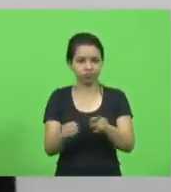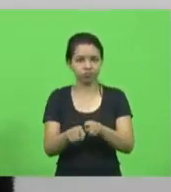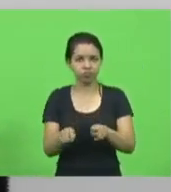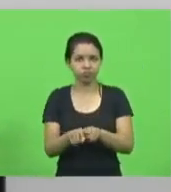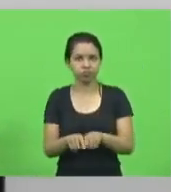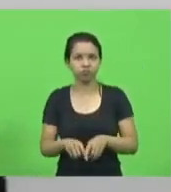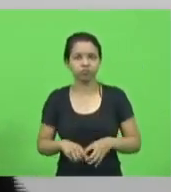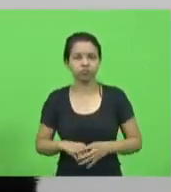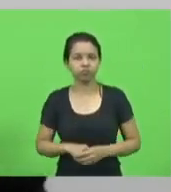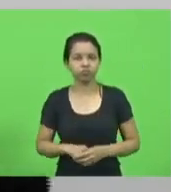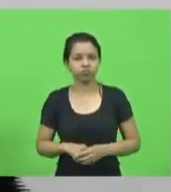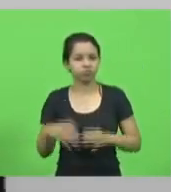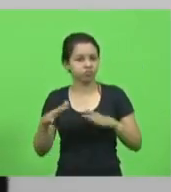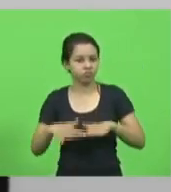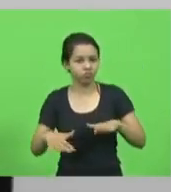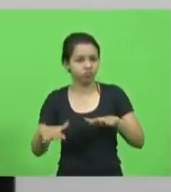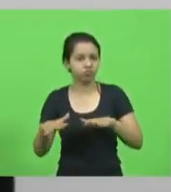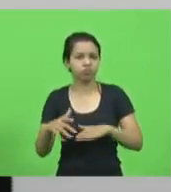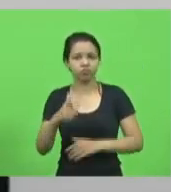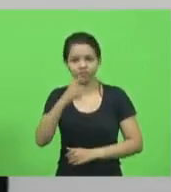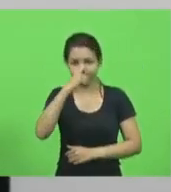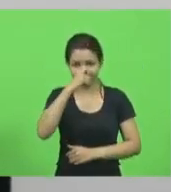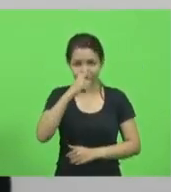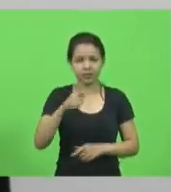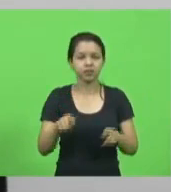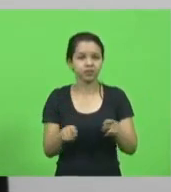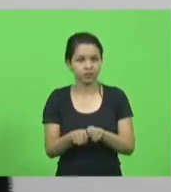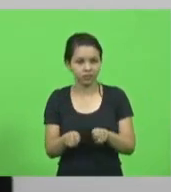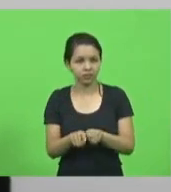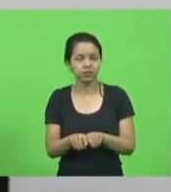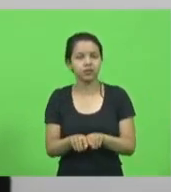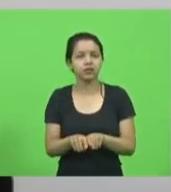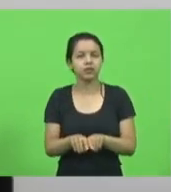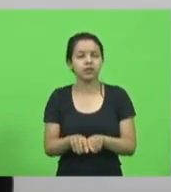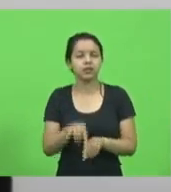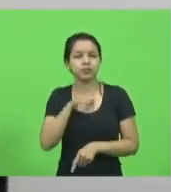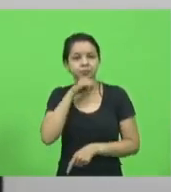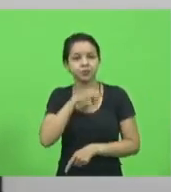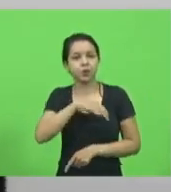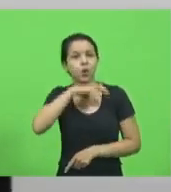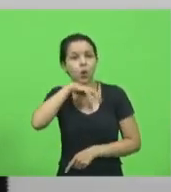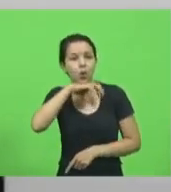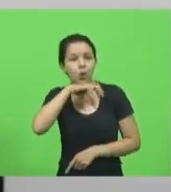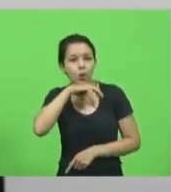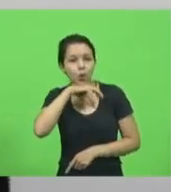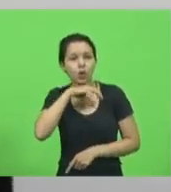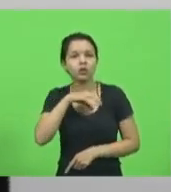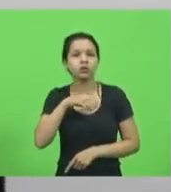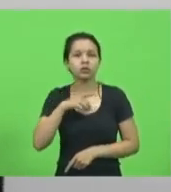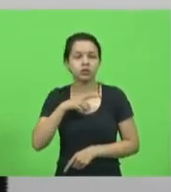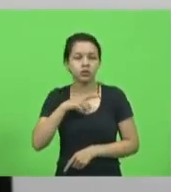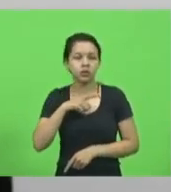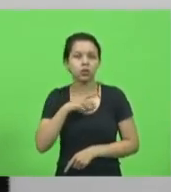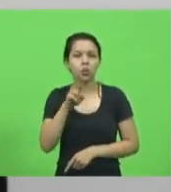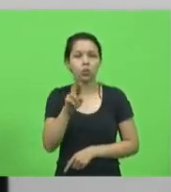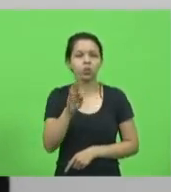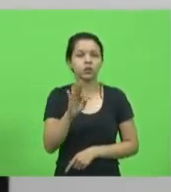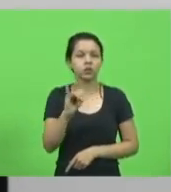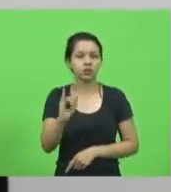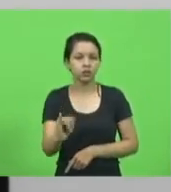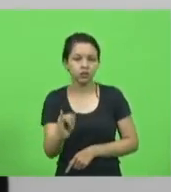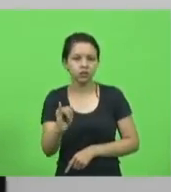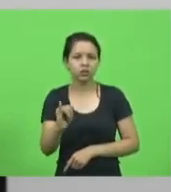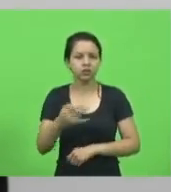lotado, mesmo em Concórdia, as UTIs, a UTI lotada, os